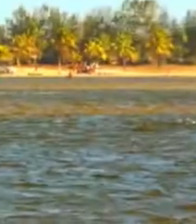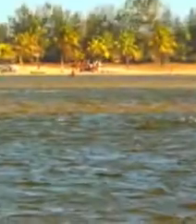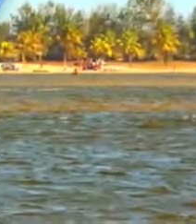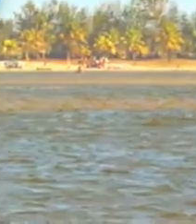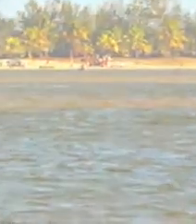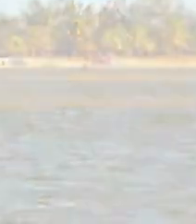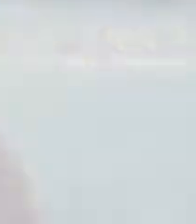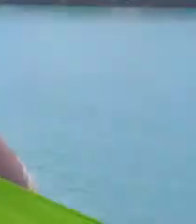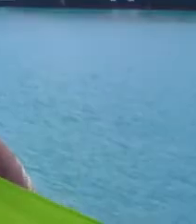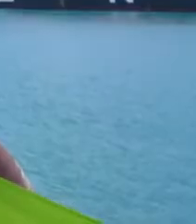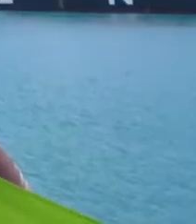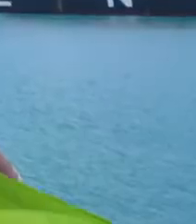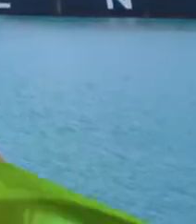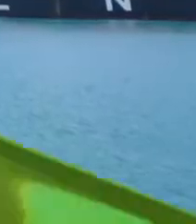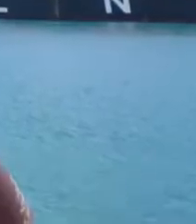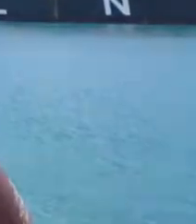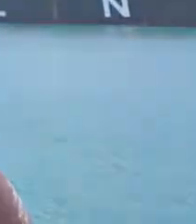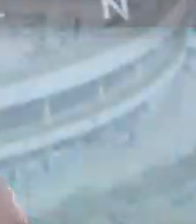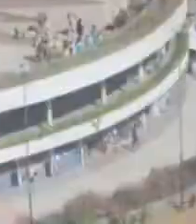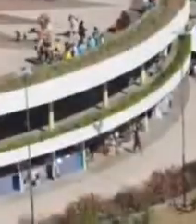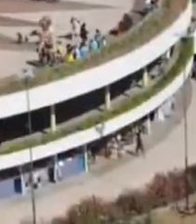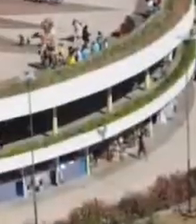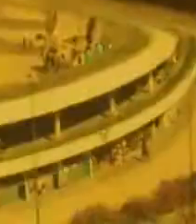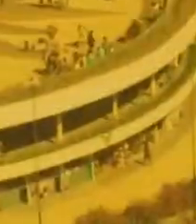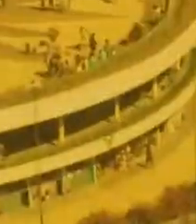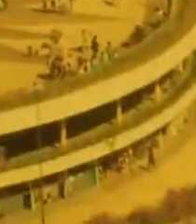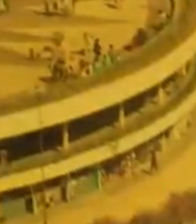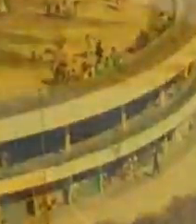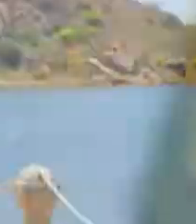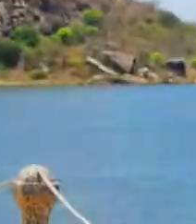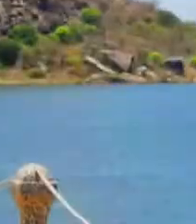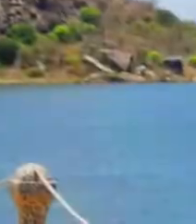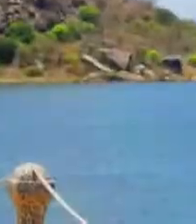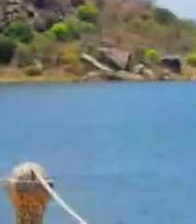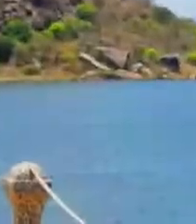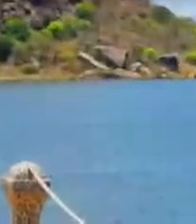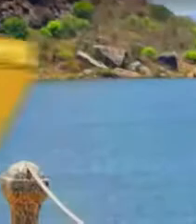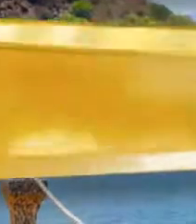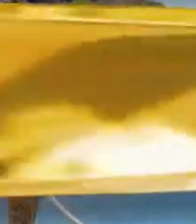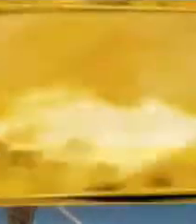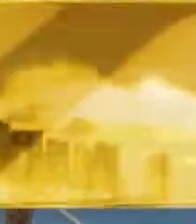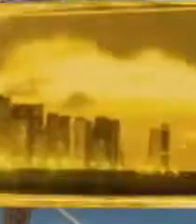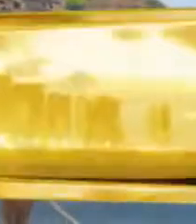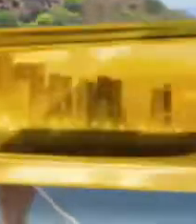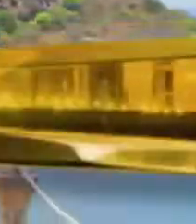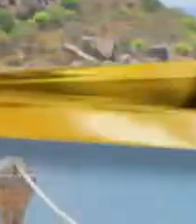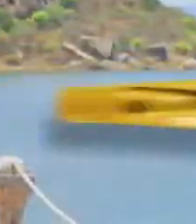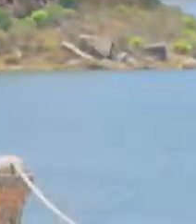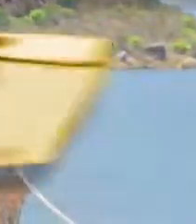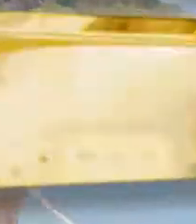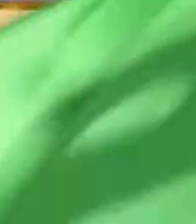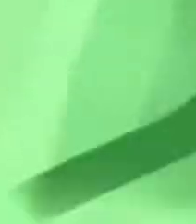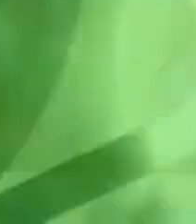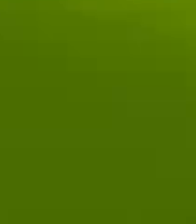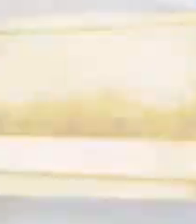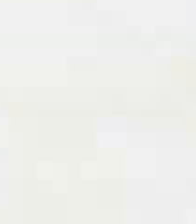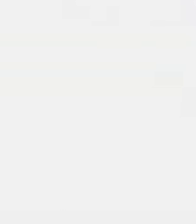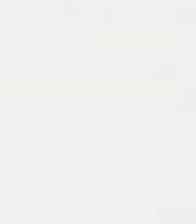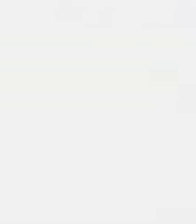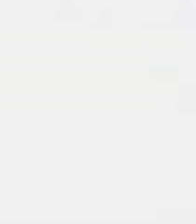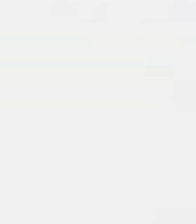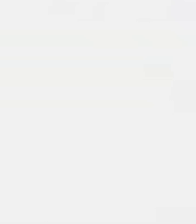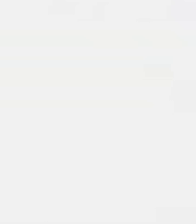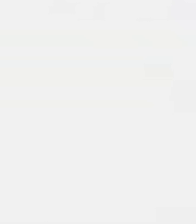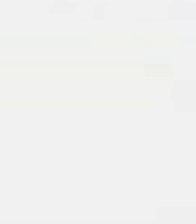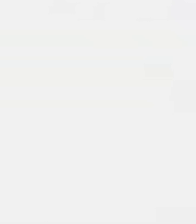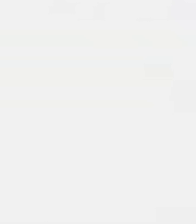Nossa marca é mudar pra você se ver melhor, aqui na TV Assembleia.